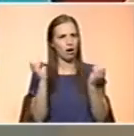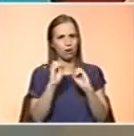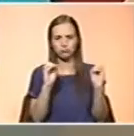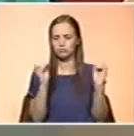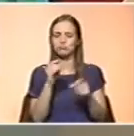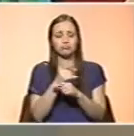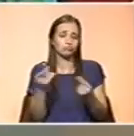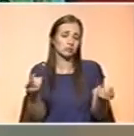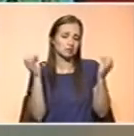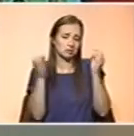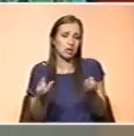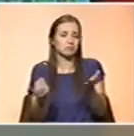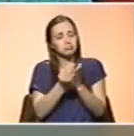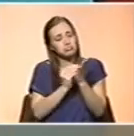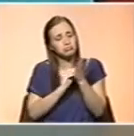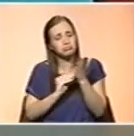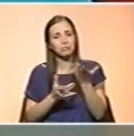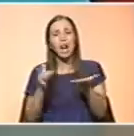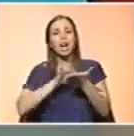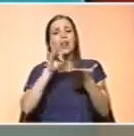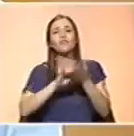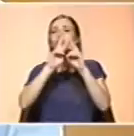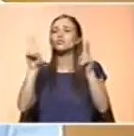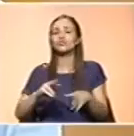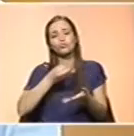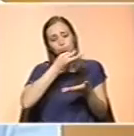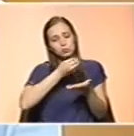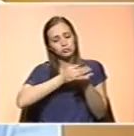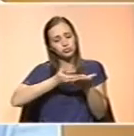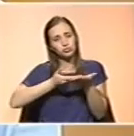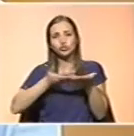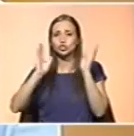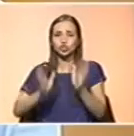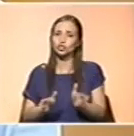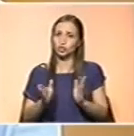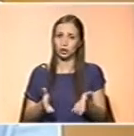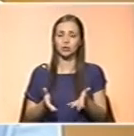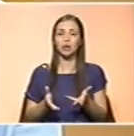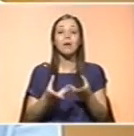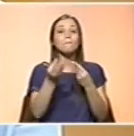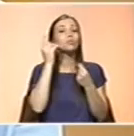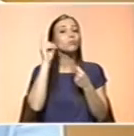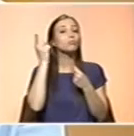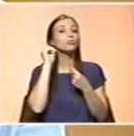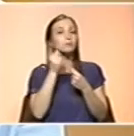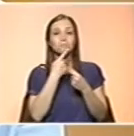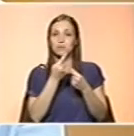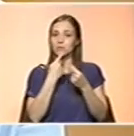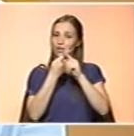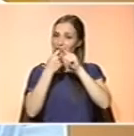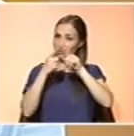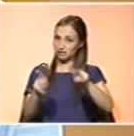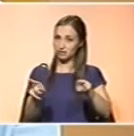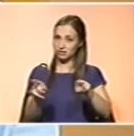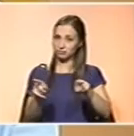encontrávamos descrito na literatura internacional. E é muito importante distinguir a